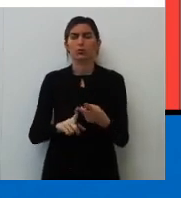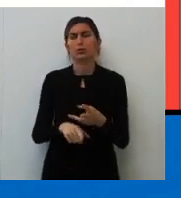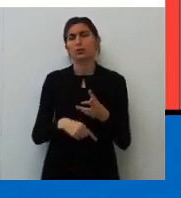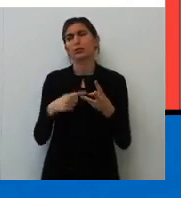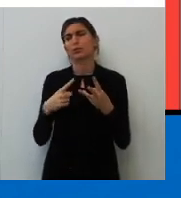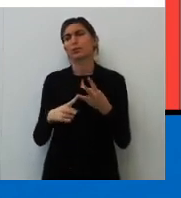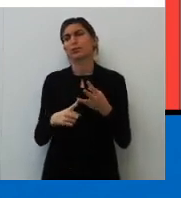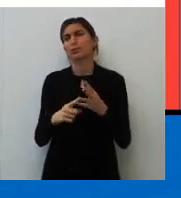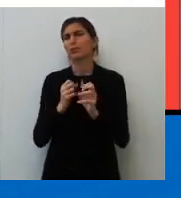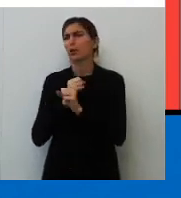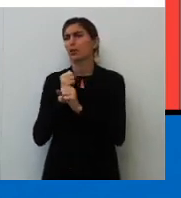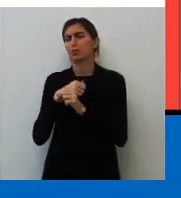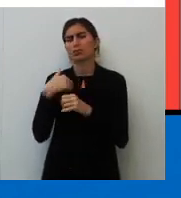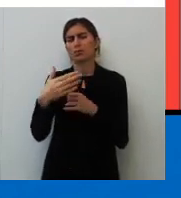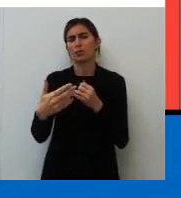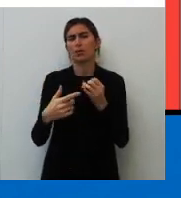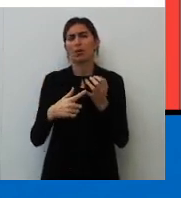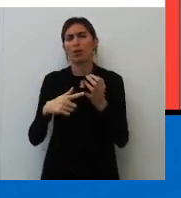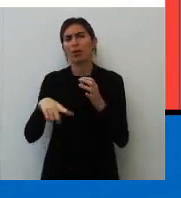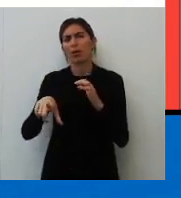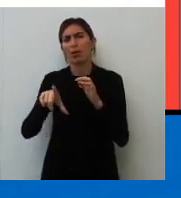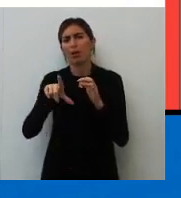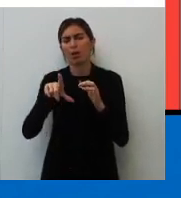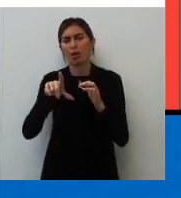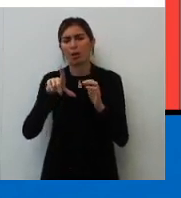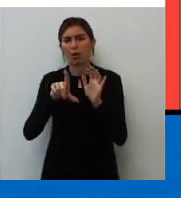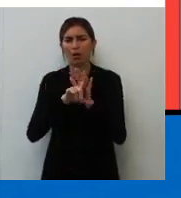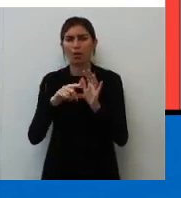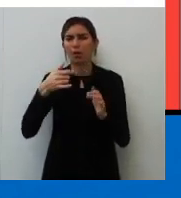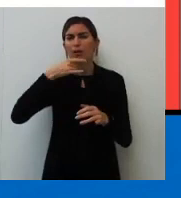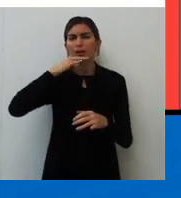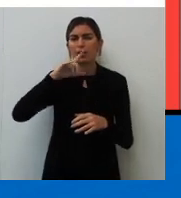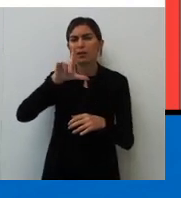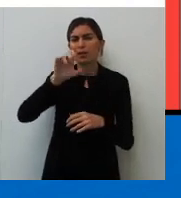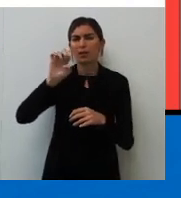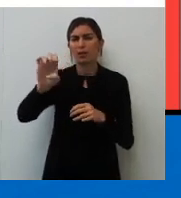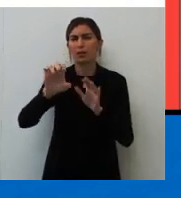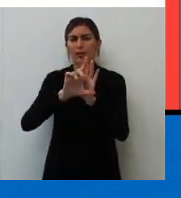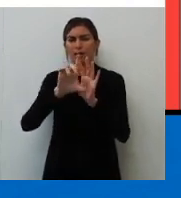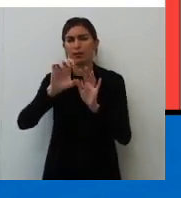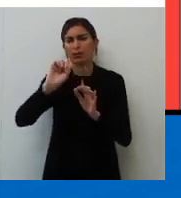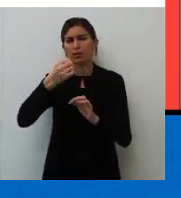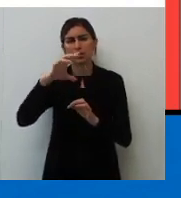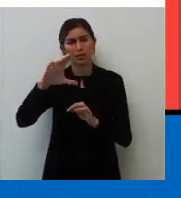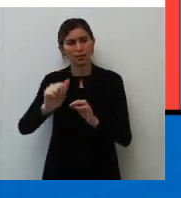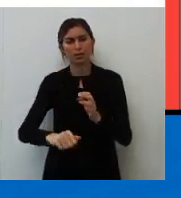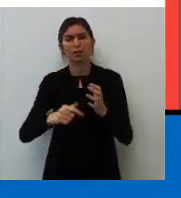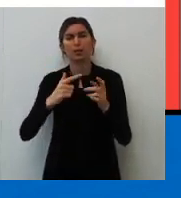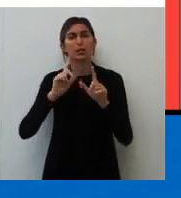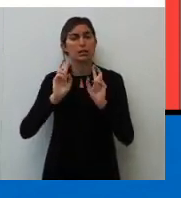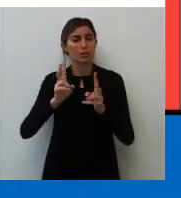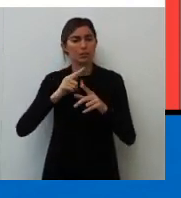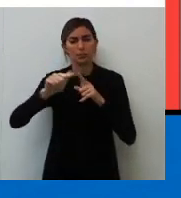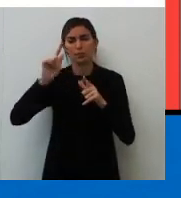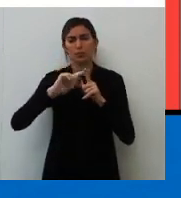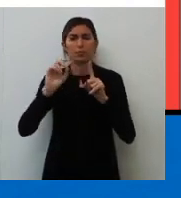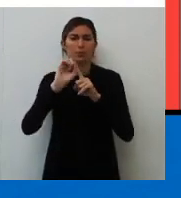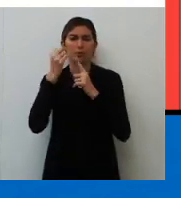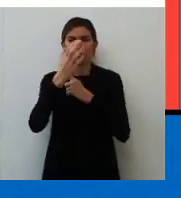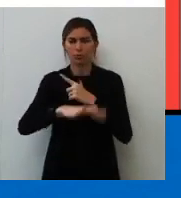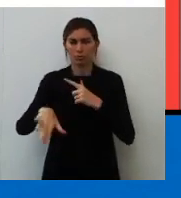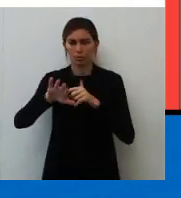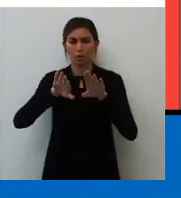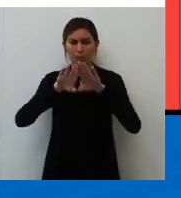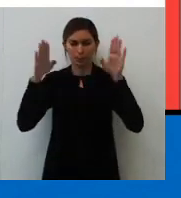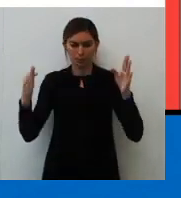Já trouxe há uns anos a questão da lei seca. Então, o Enem sempre vai estar tratando de problemas sociais. O Enem, a banca do Enem,